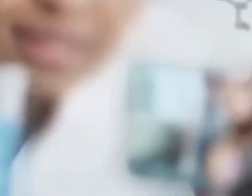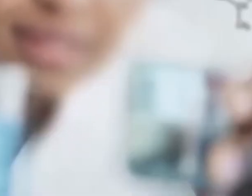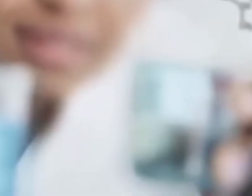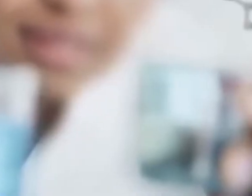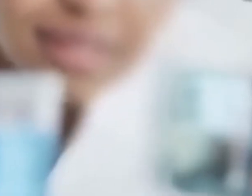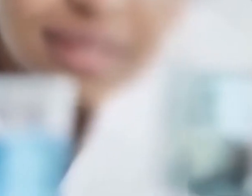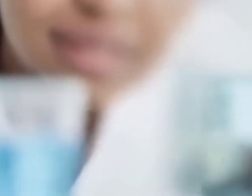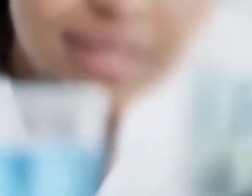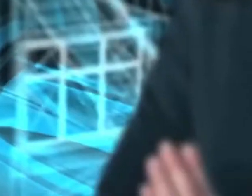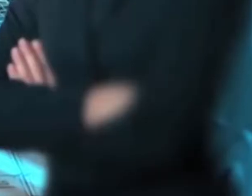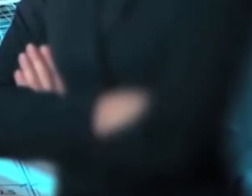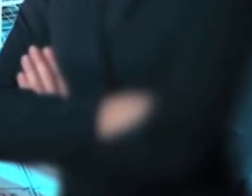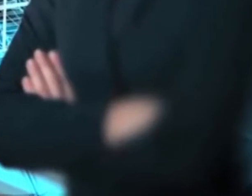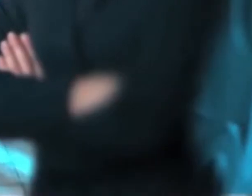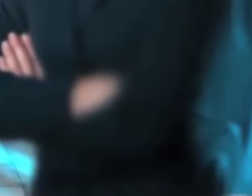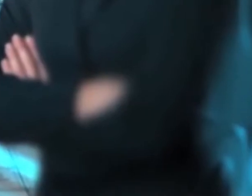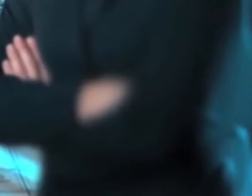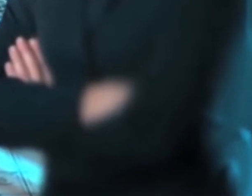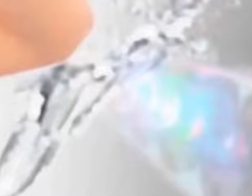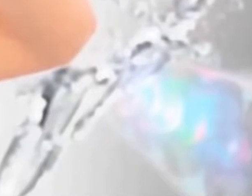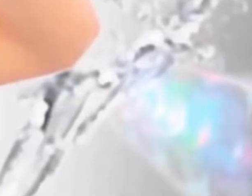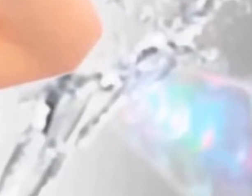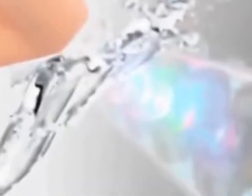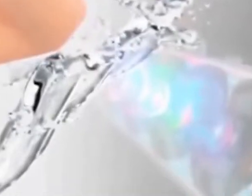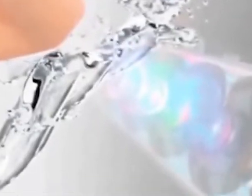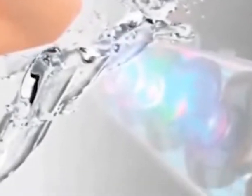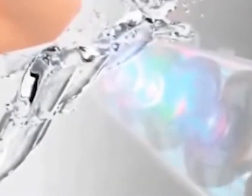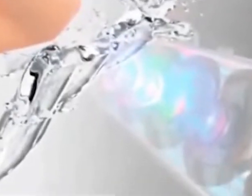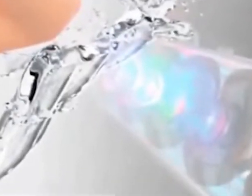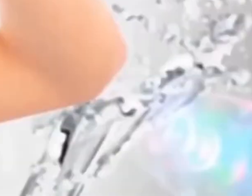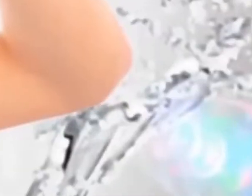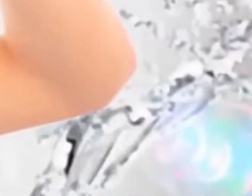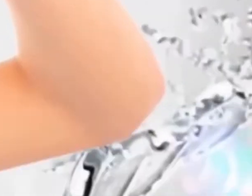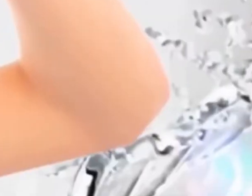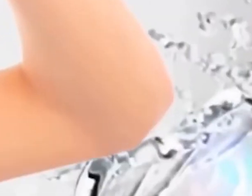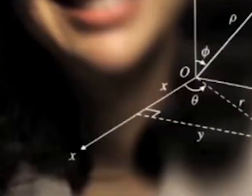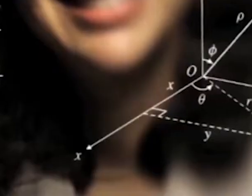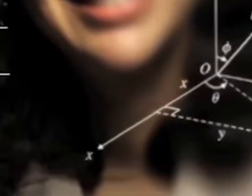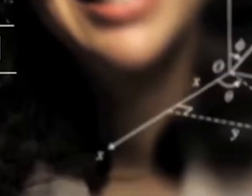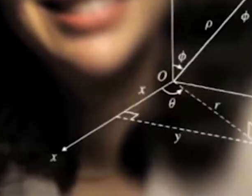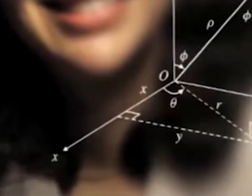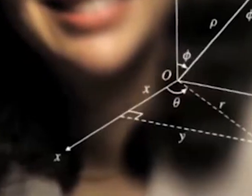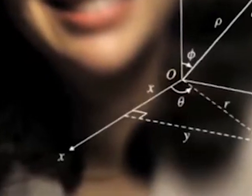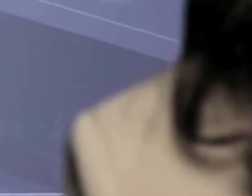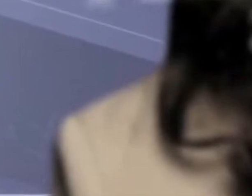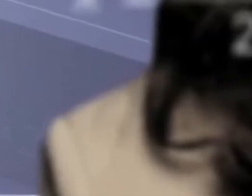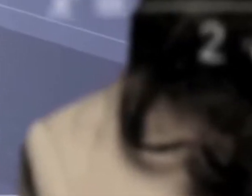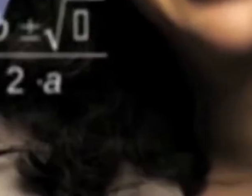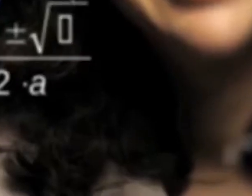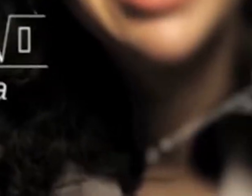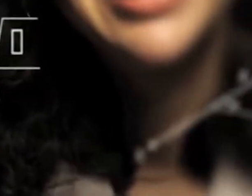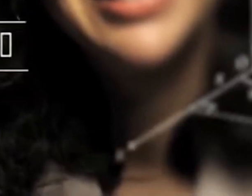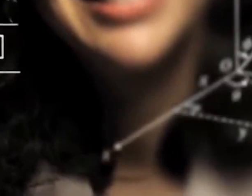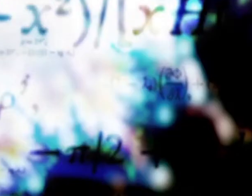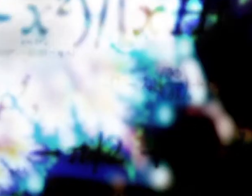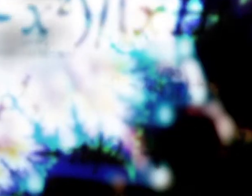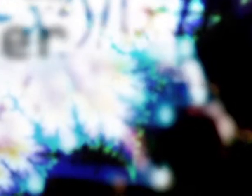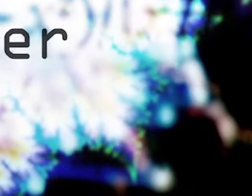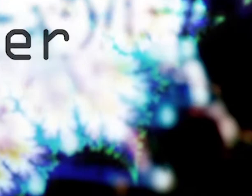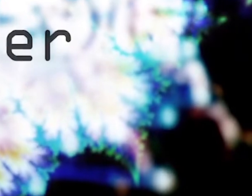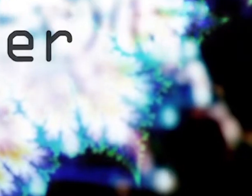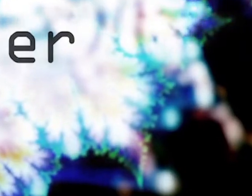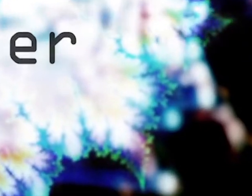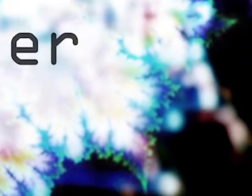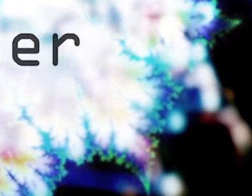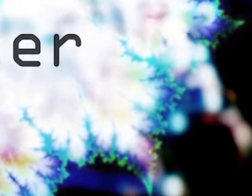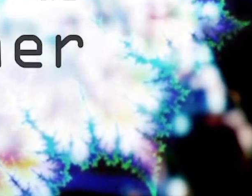abertura do programa com imagens de cinco mulheres de diferentes biotipos representando diversas profissões ao